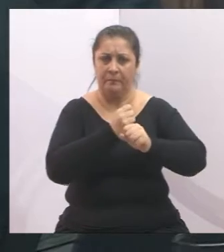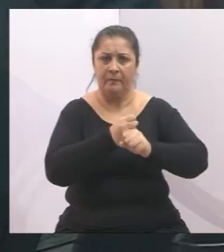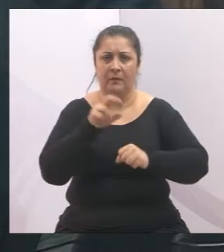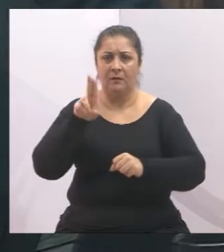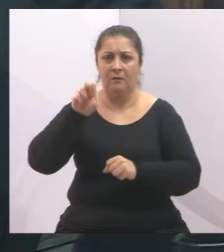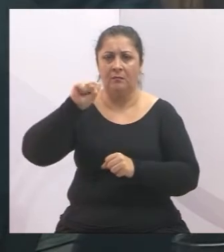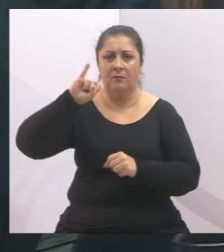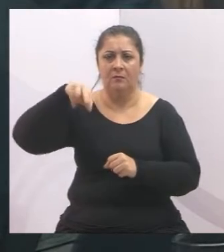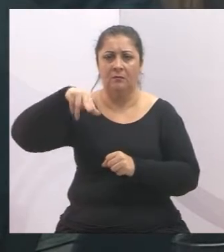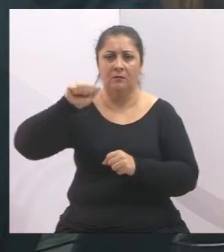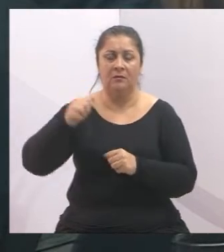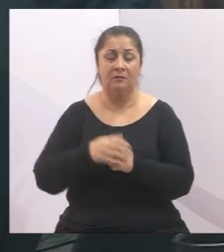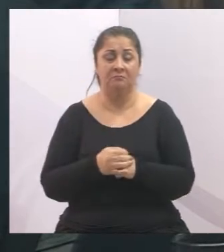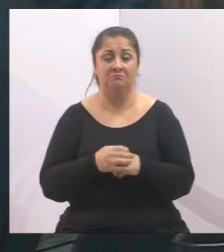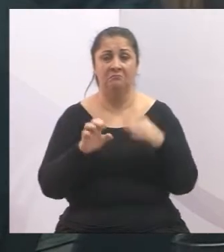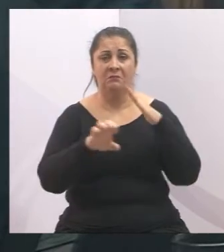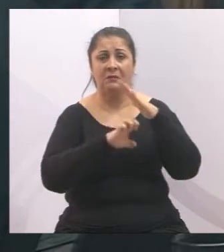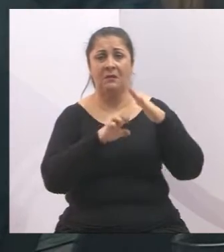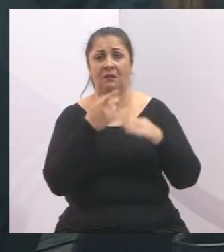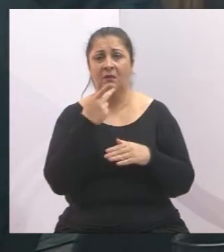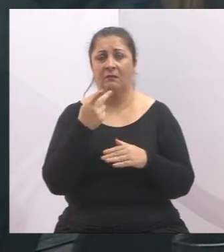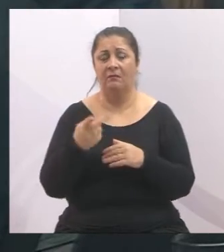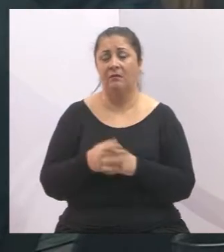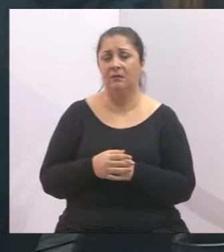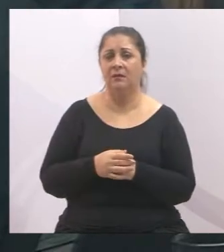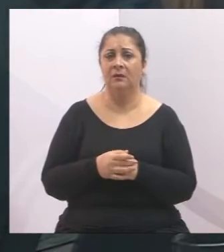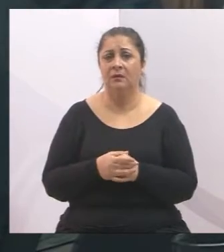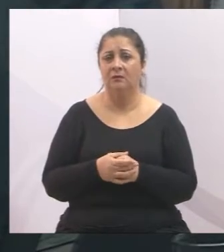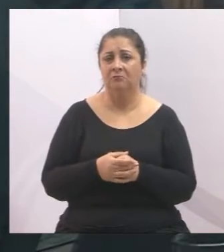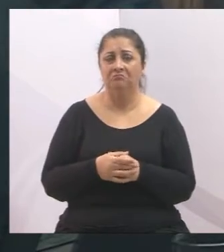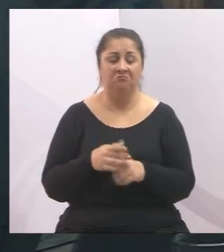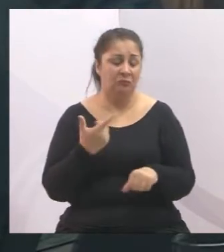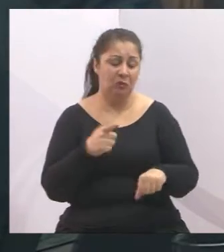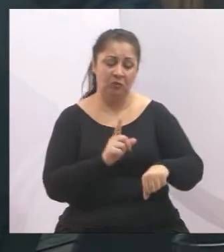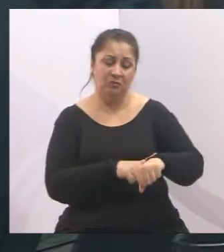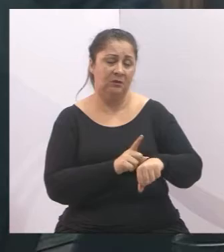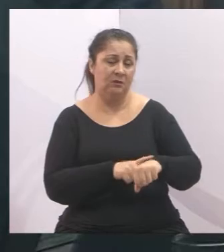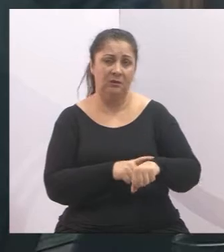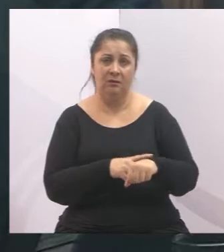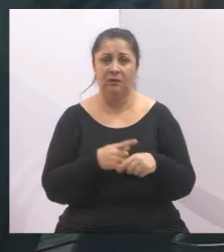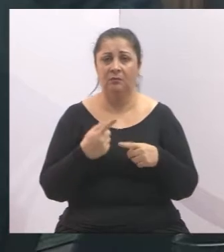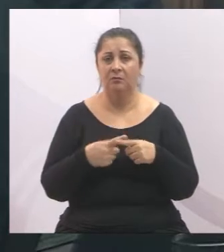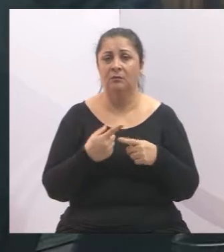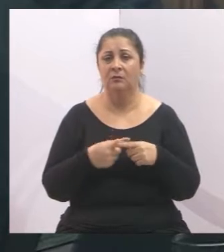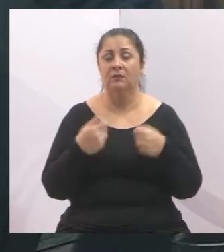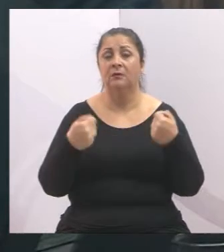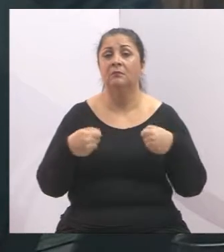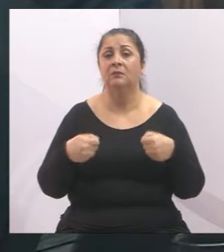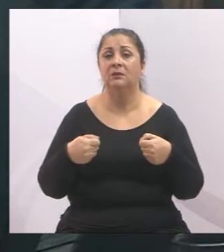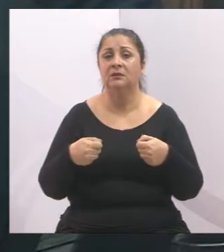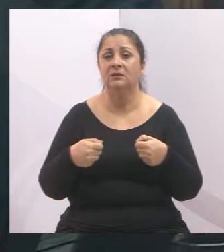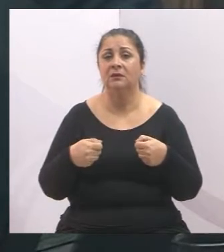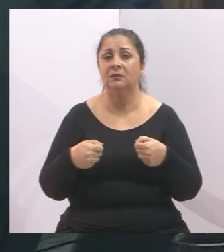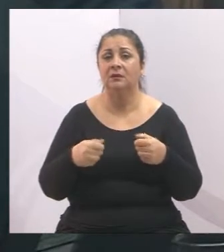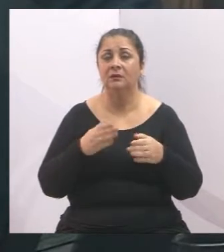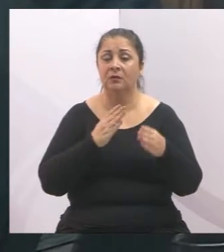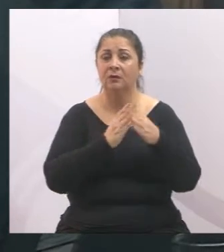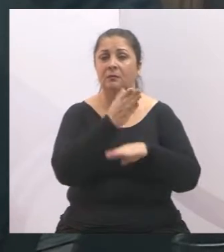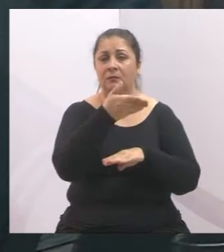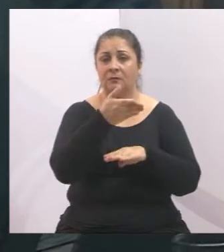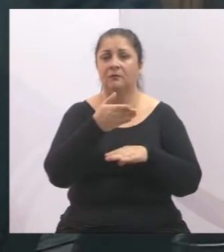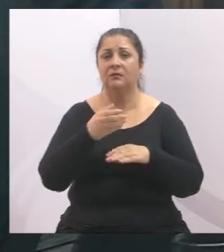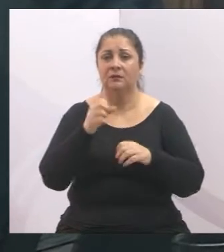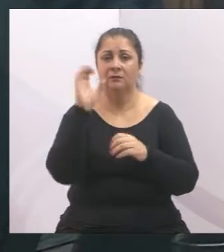Por parte da empresa, alegaram que na verdade não há prazo porque depende de licenças ambientais, mas